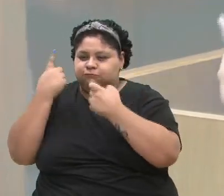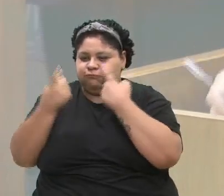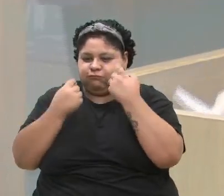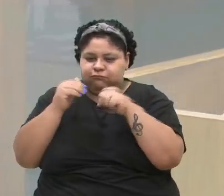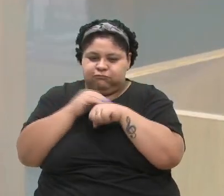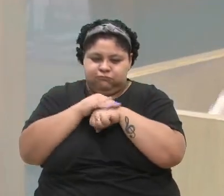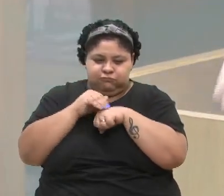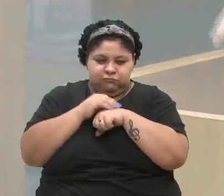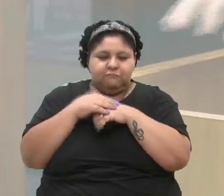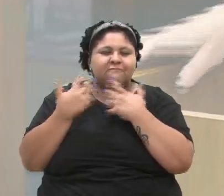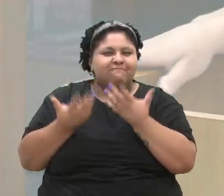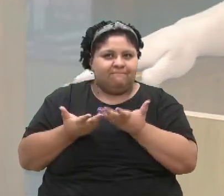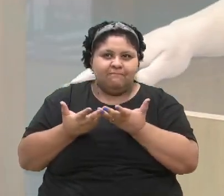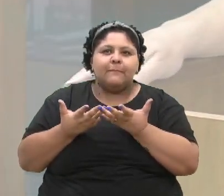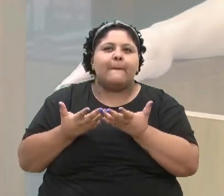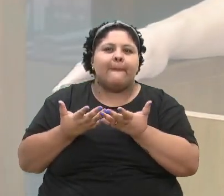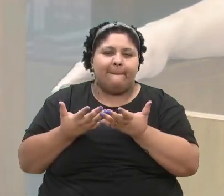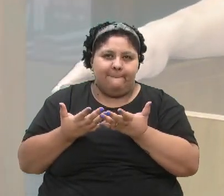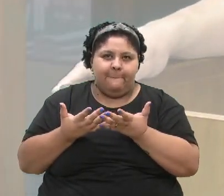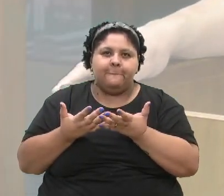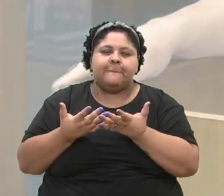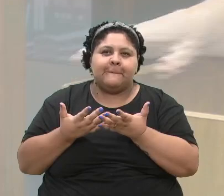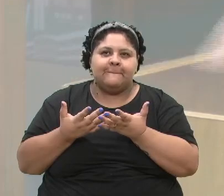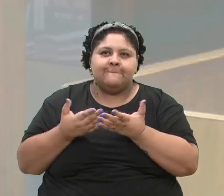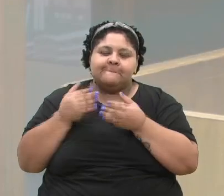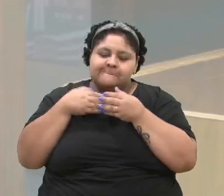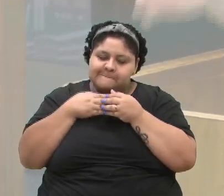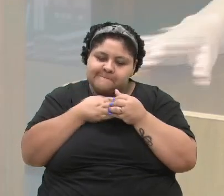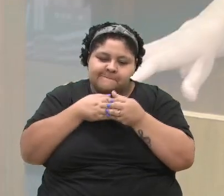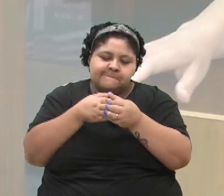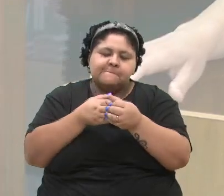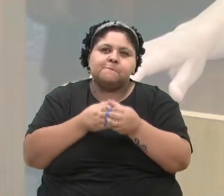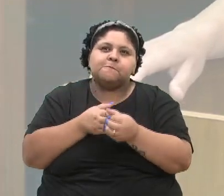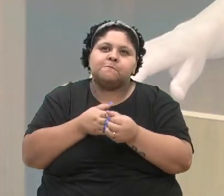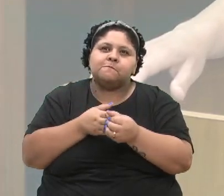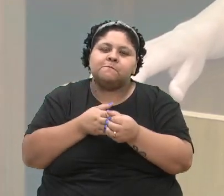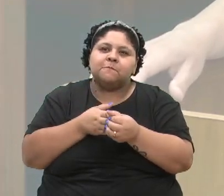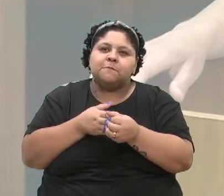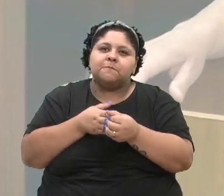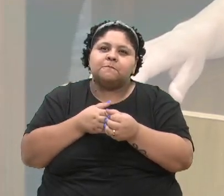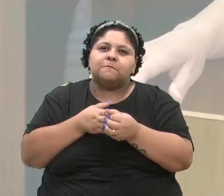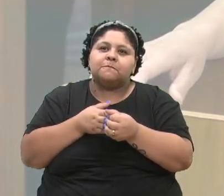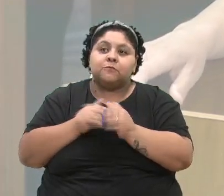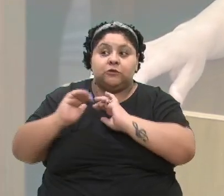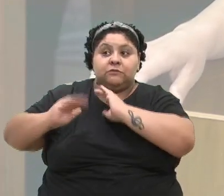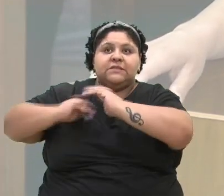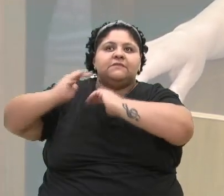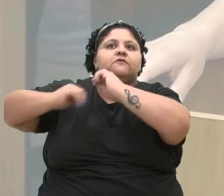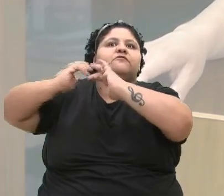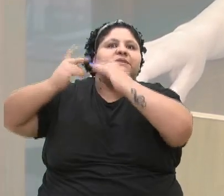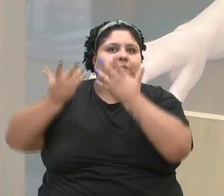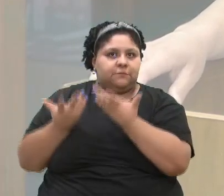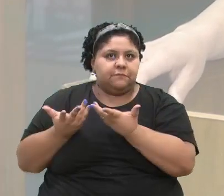conversar com ela e acompanhar o seu desenvolvimento.